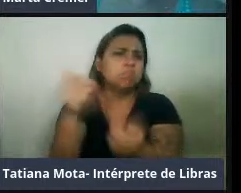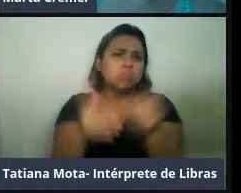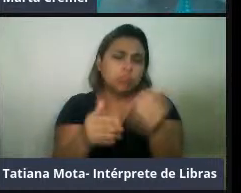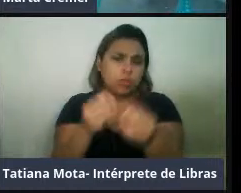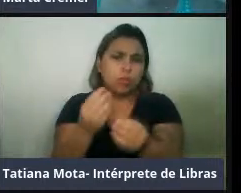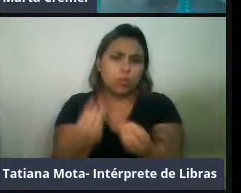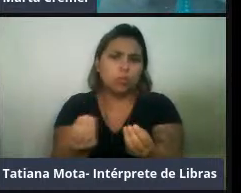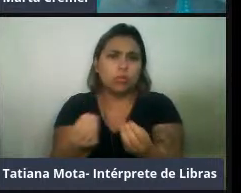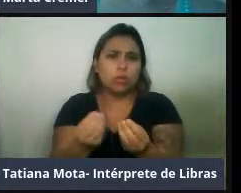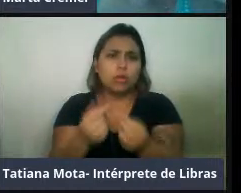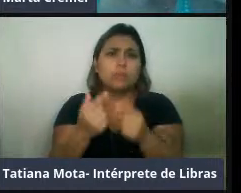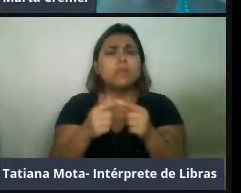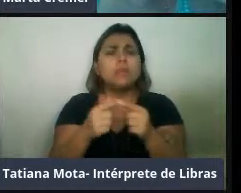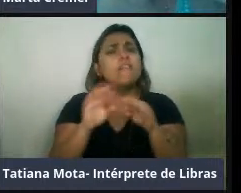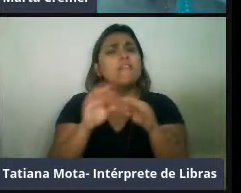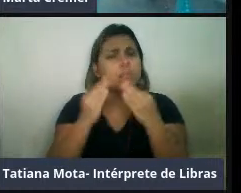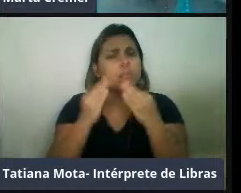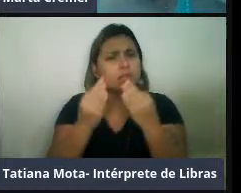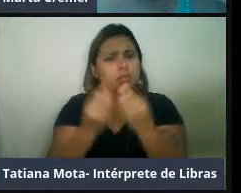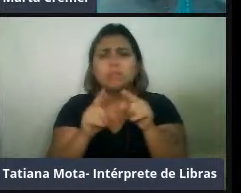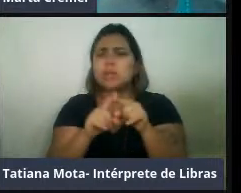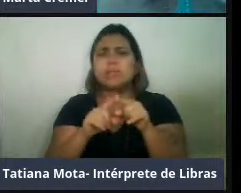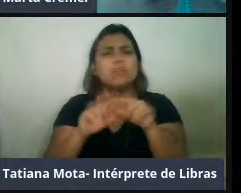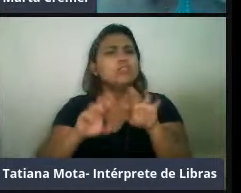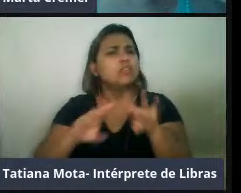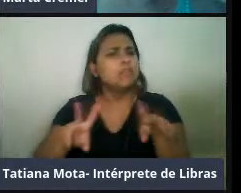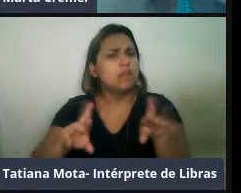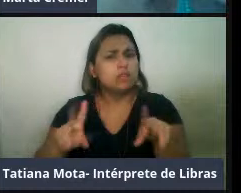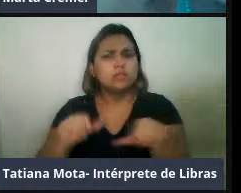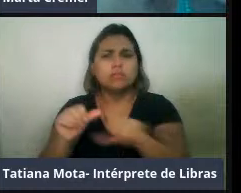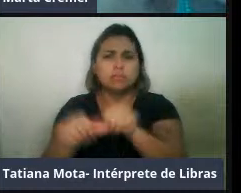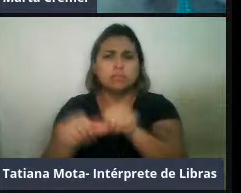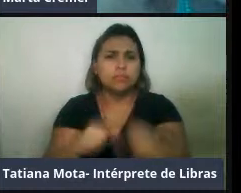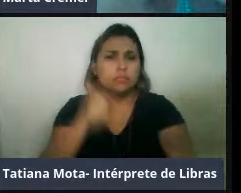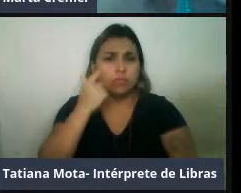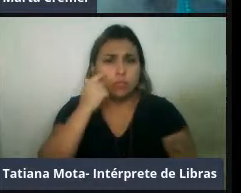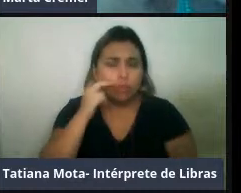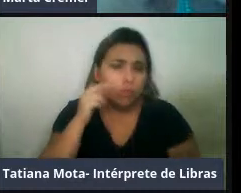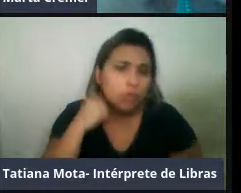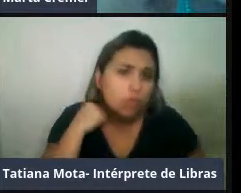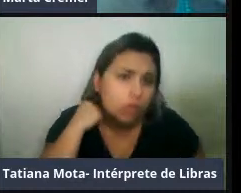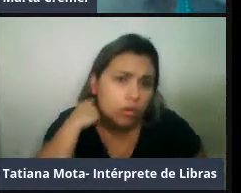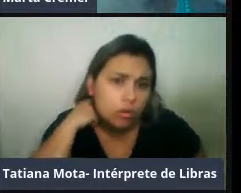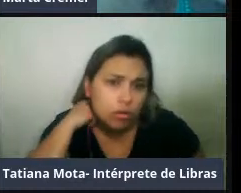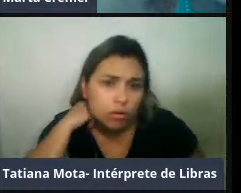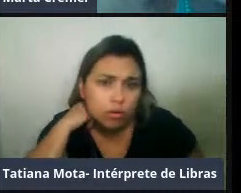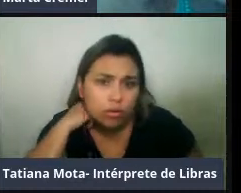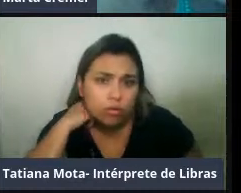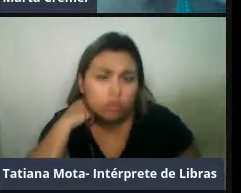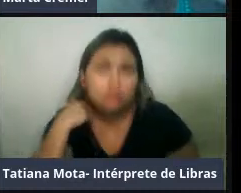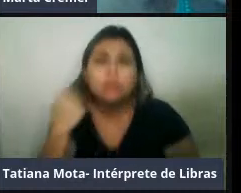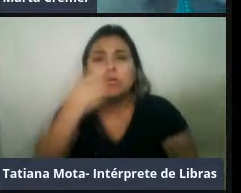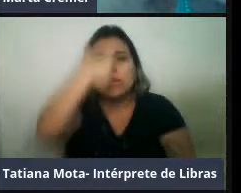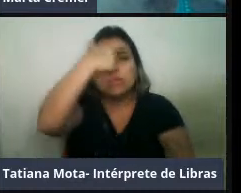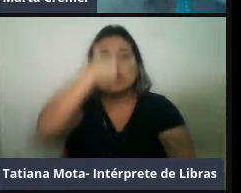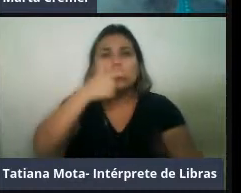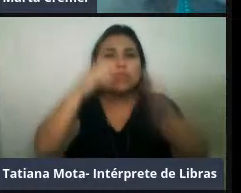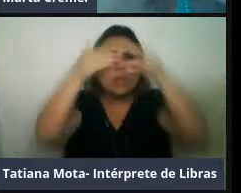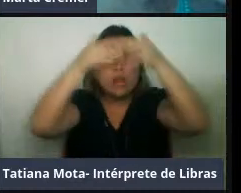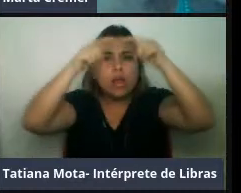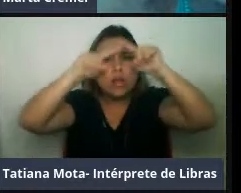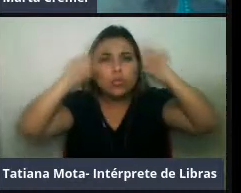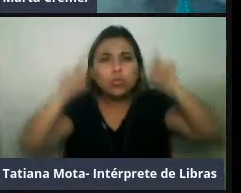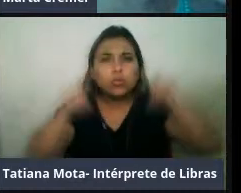é uma família que também não é tão diversificada, são esses animais que têm essa cara arredondada, né, também tem um aspecto bem